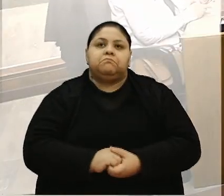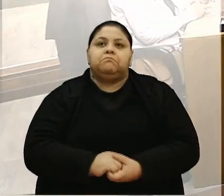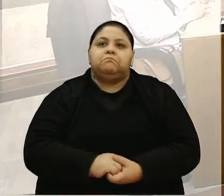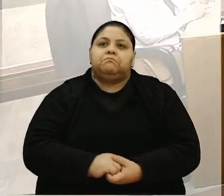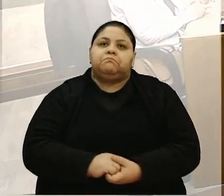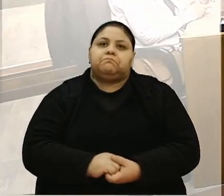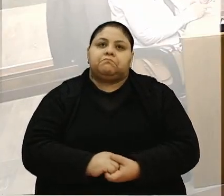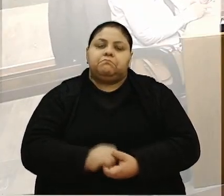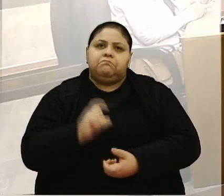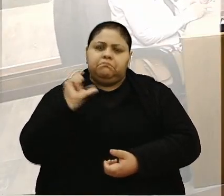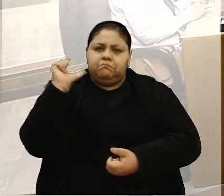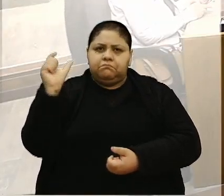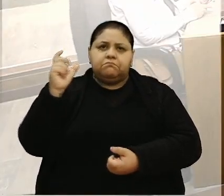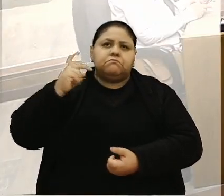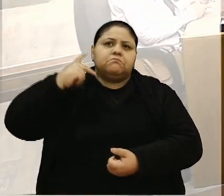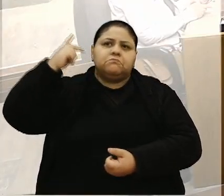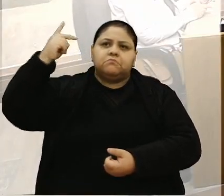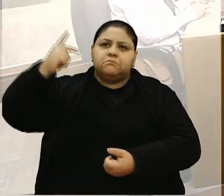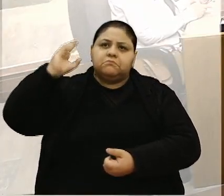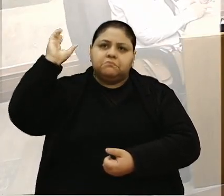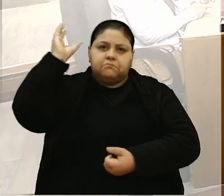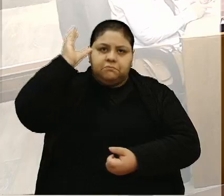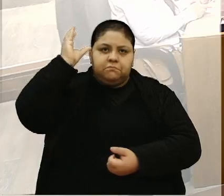Com a palavra, vereador Cadori.